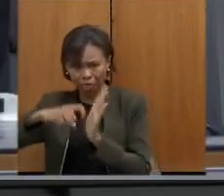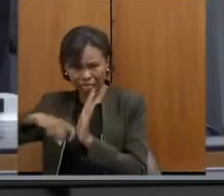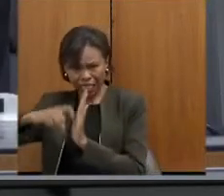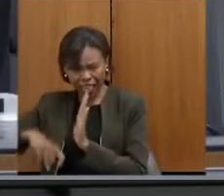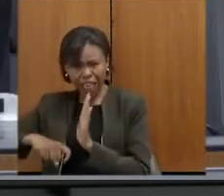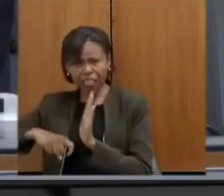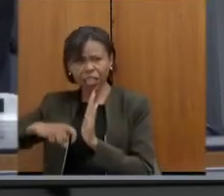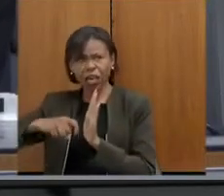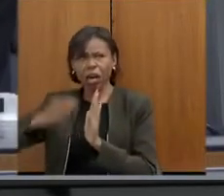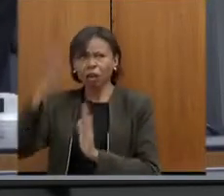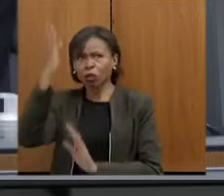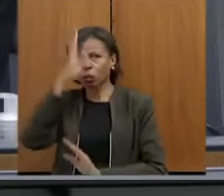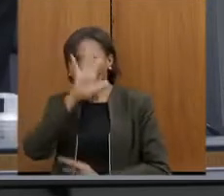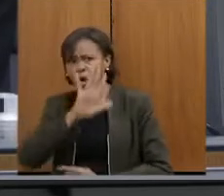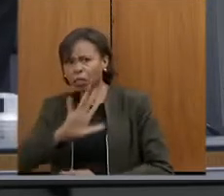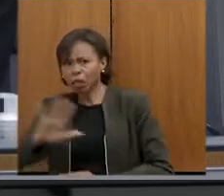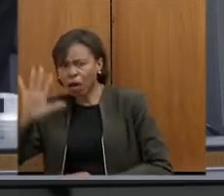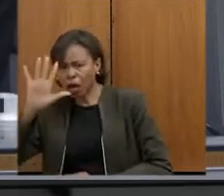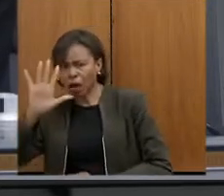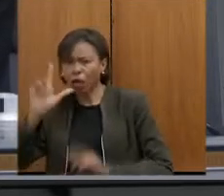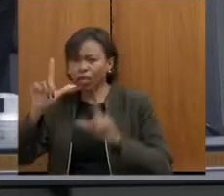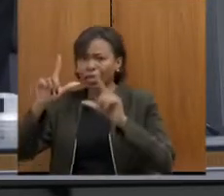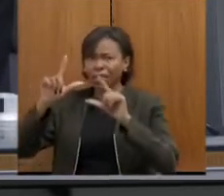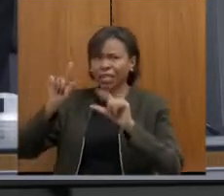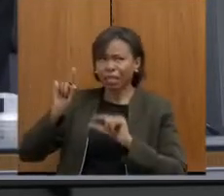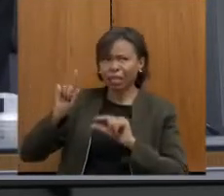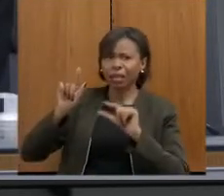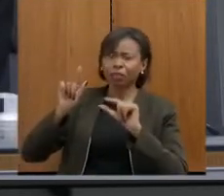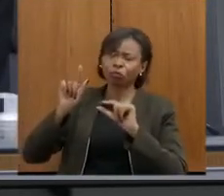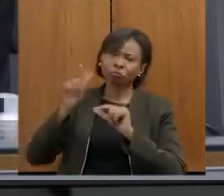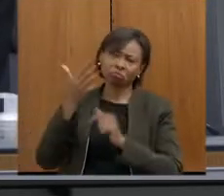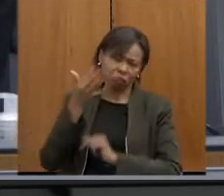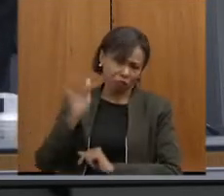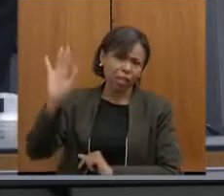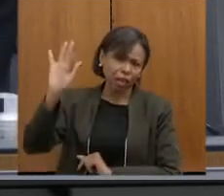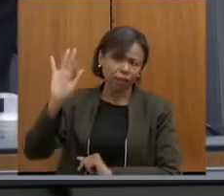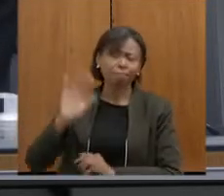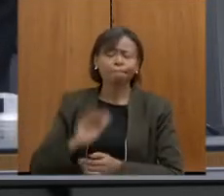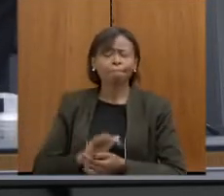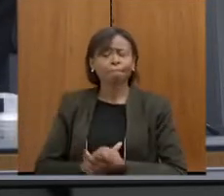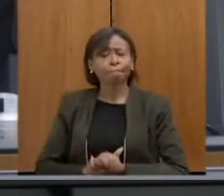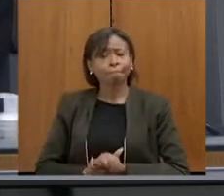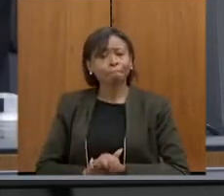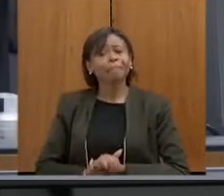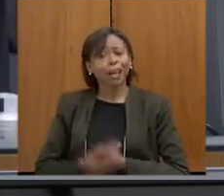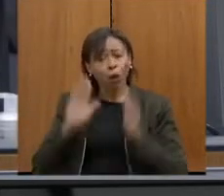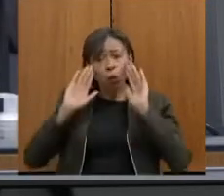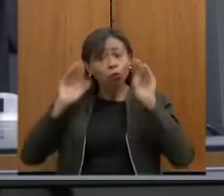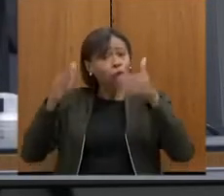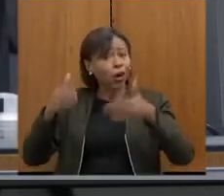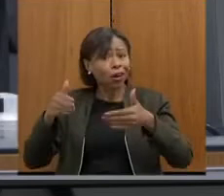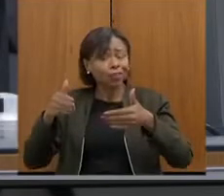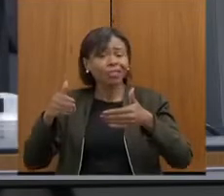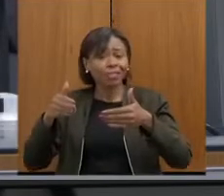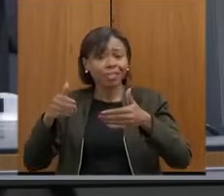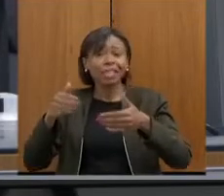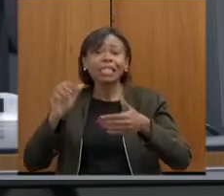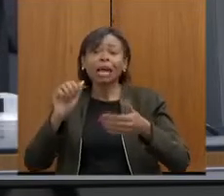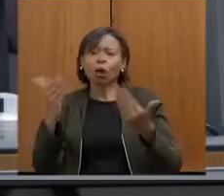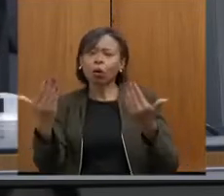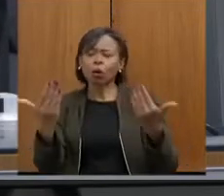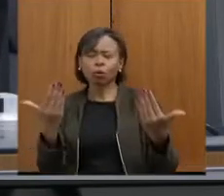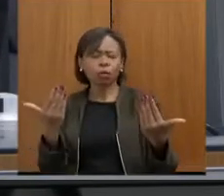e federativa, acho que esse tem que ser um foco a ser enfrentado. Acho que é aí que reside, quando eu faço a comparação